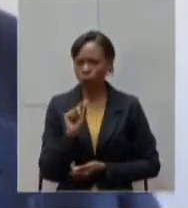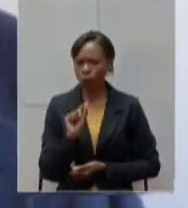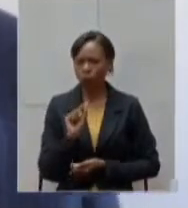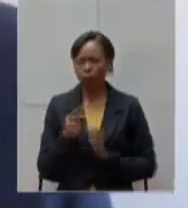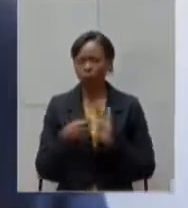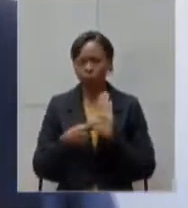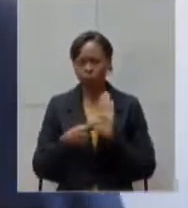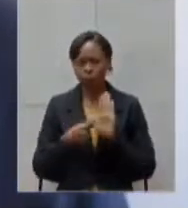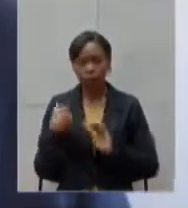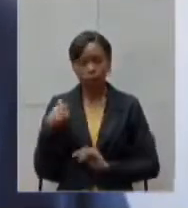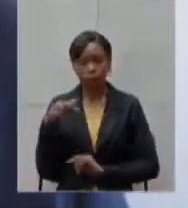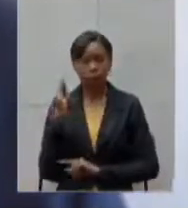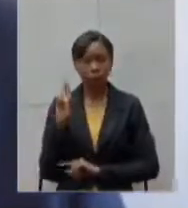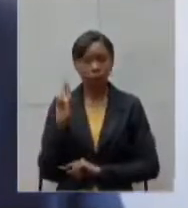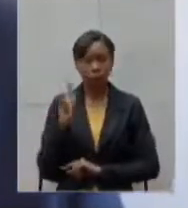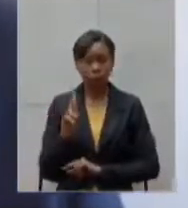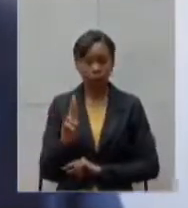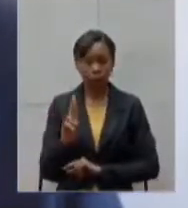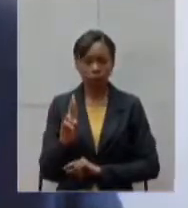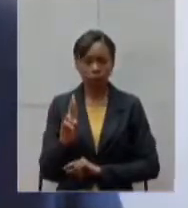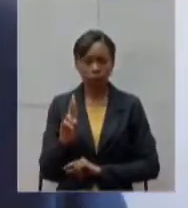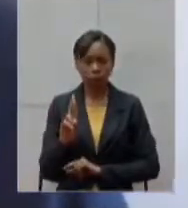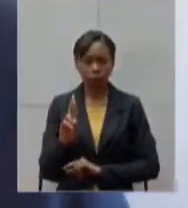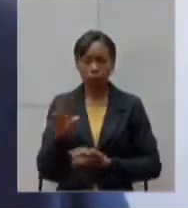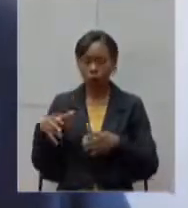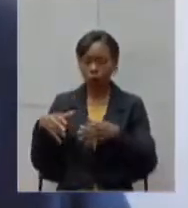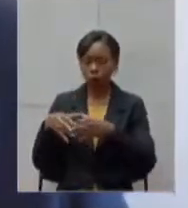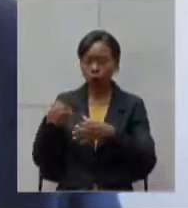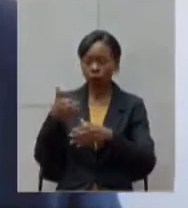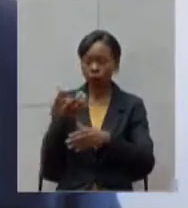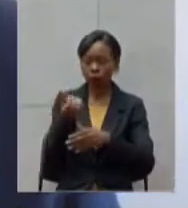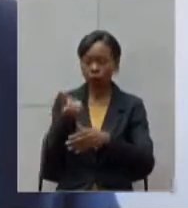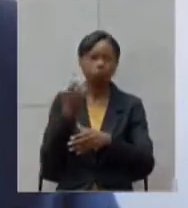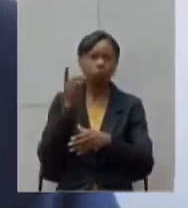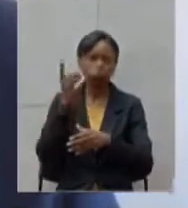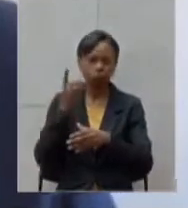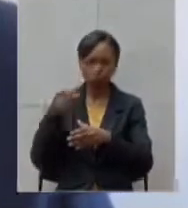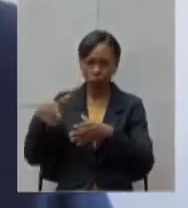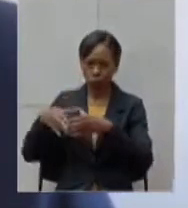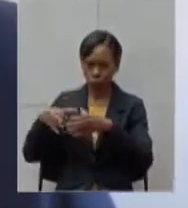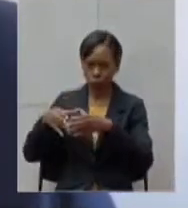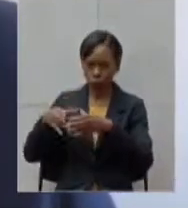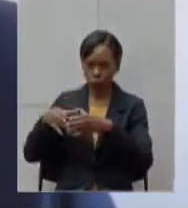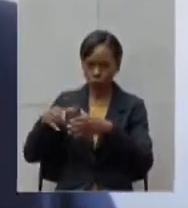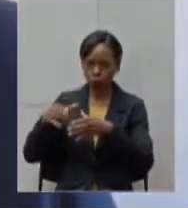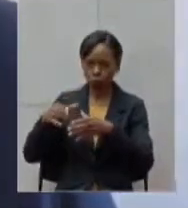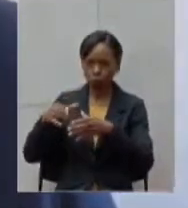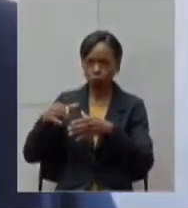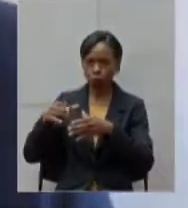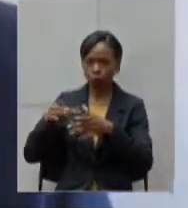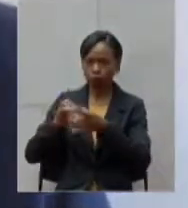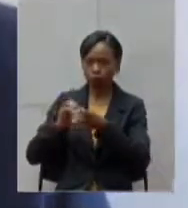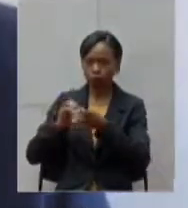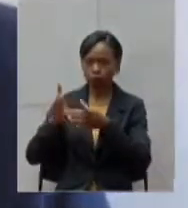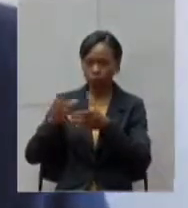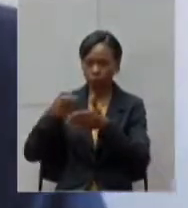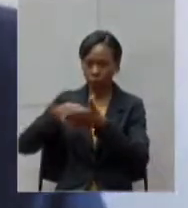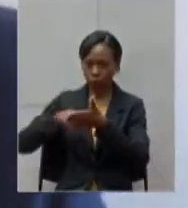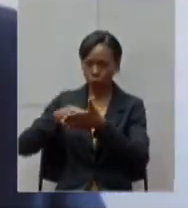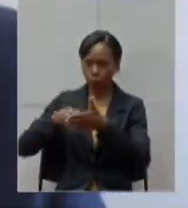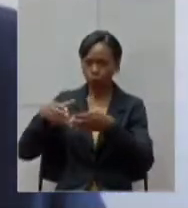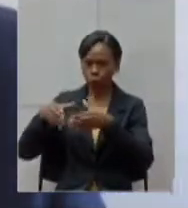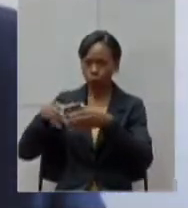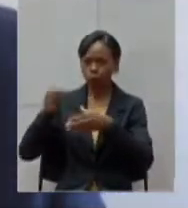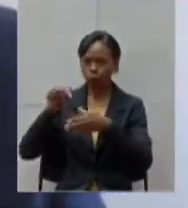representando os dezesseis deputados e deputadas do nosso bloco democracia e luta que nos